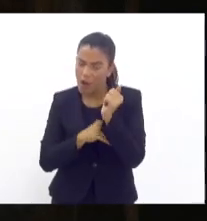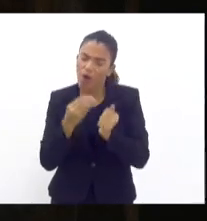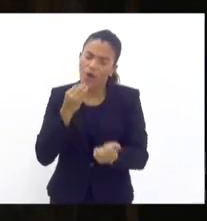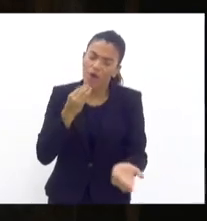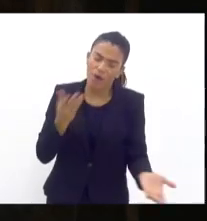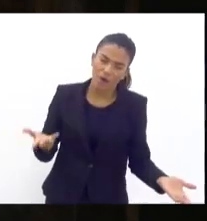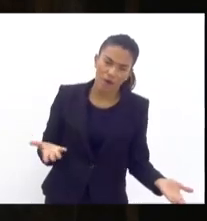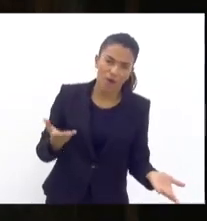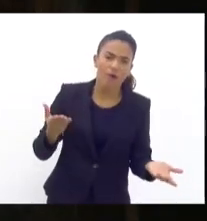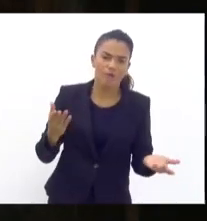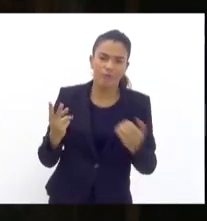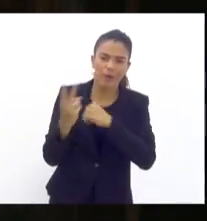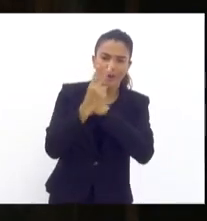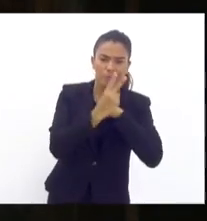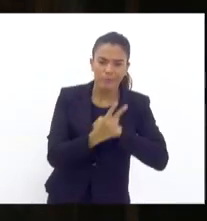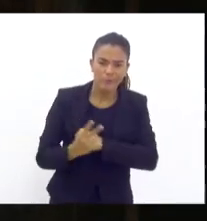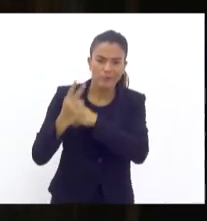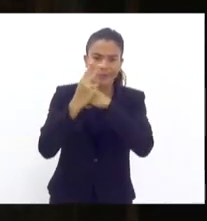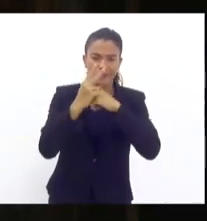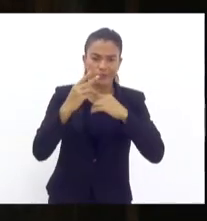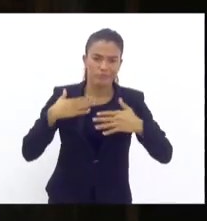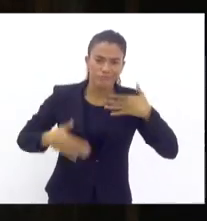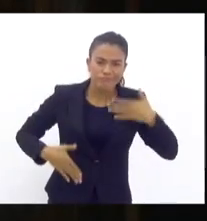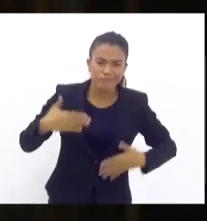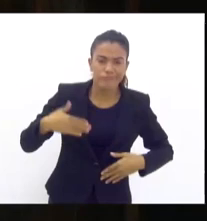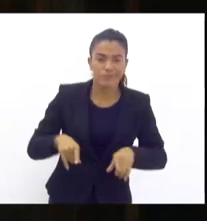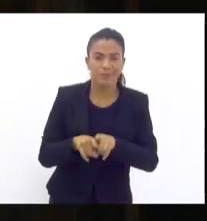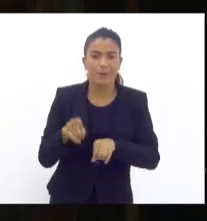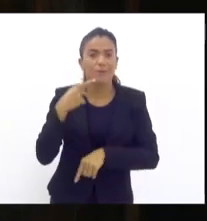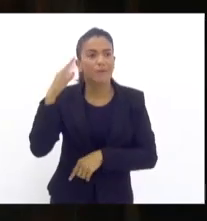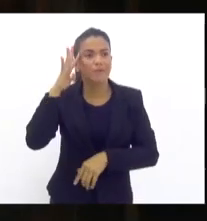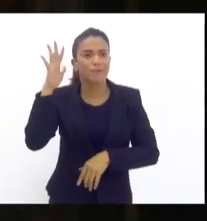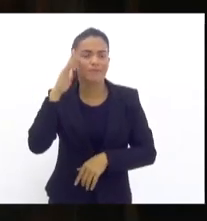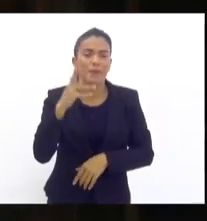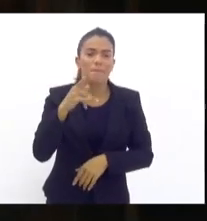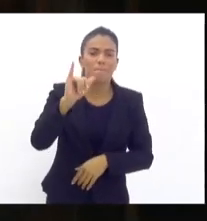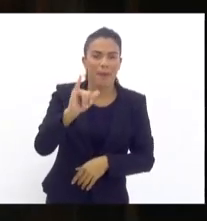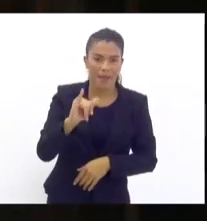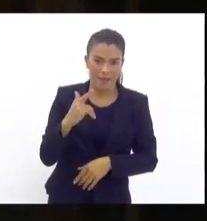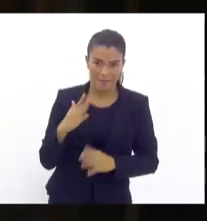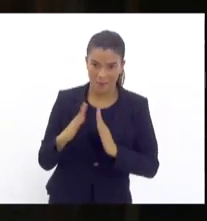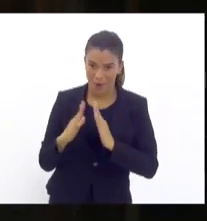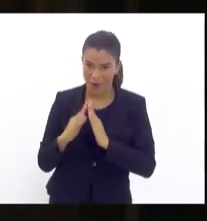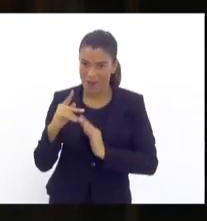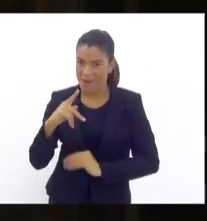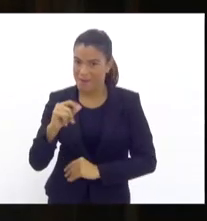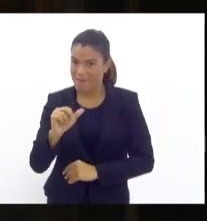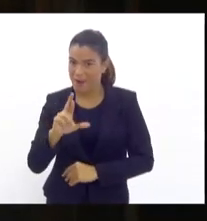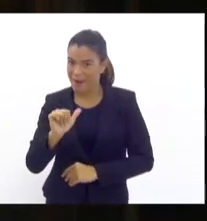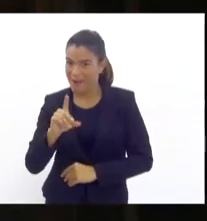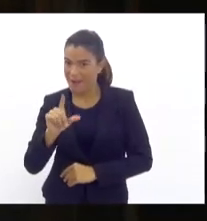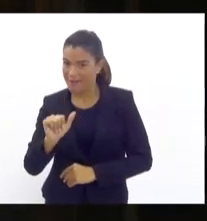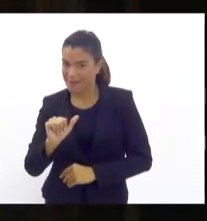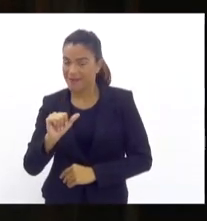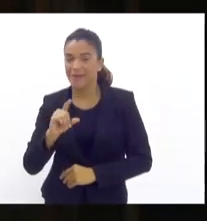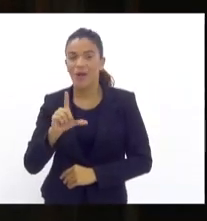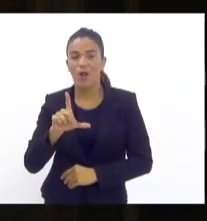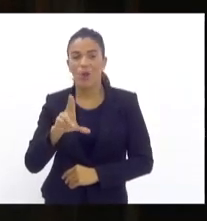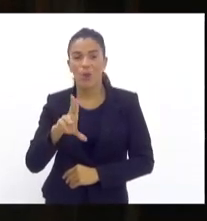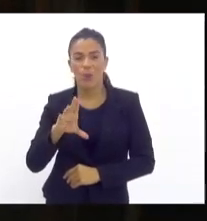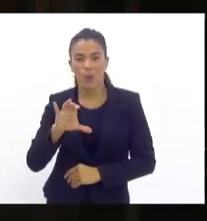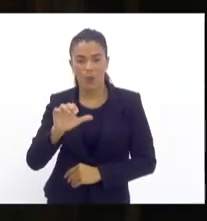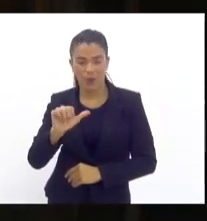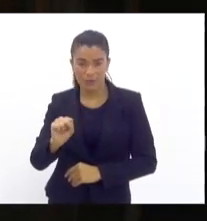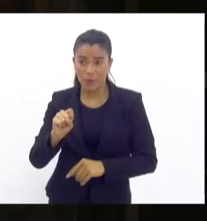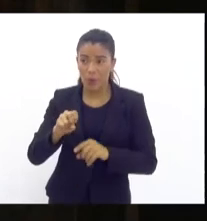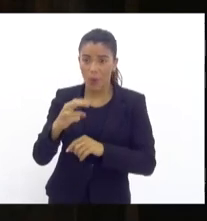claro, para preservar a segurança e a solidariedade física. Você imagina o pai de família que mora dentro de Parada de Lucas hoje? Dentro de Cordovil? Dentro do